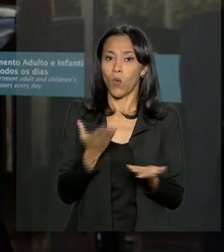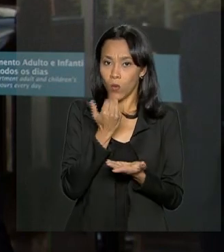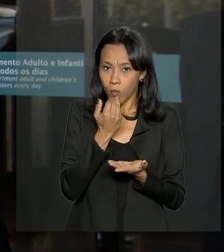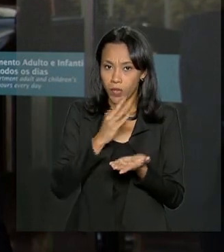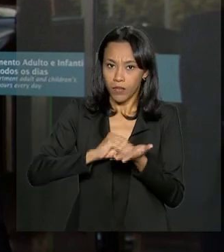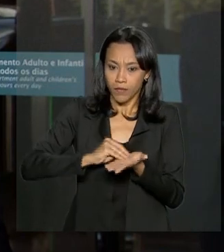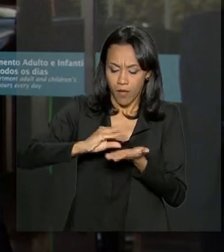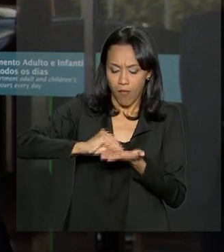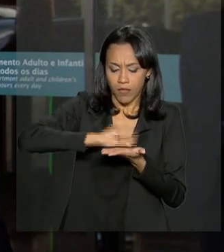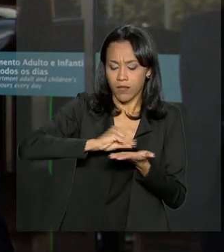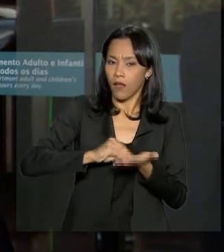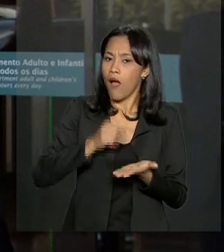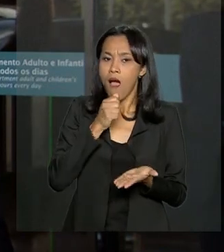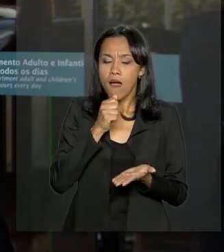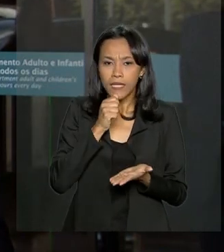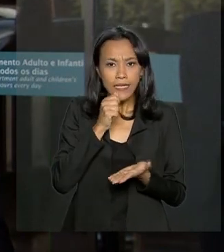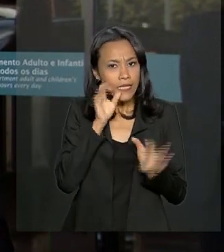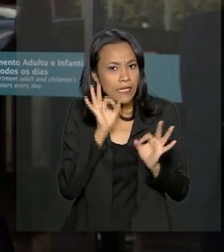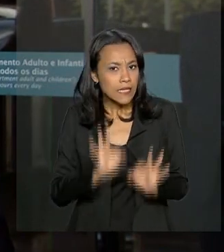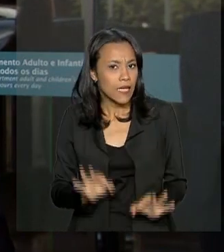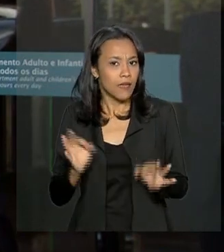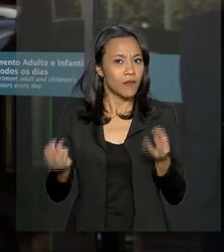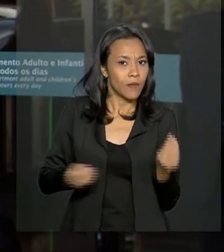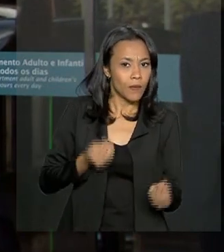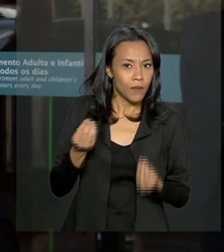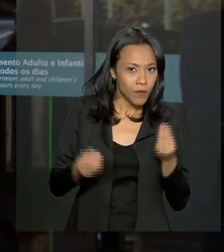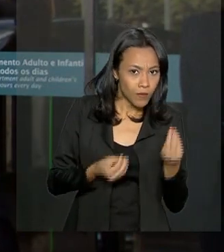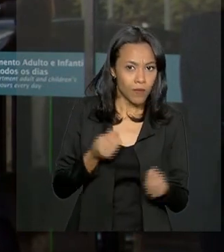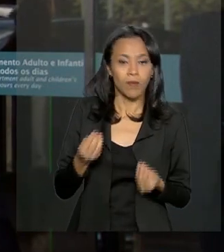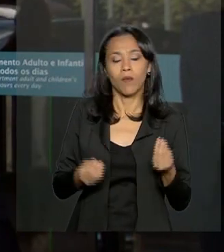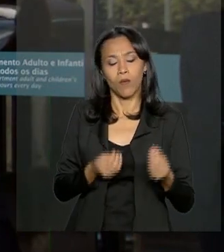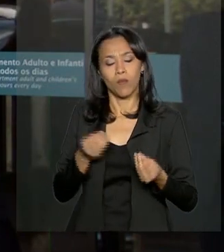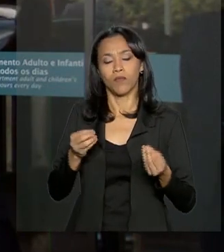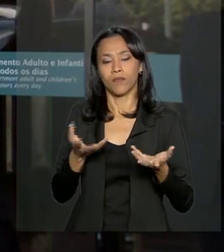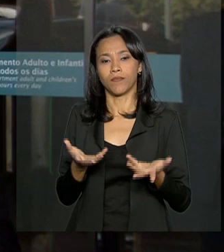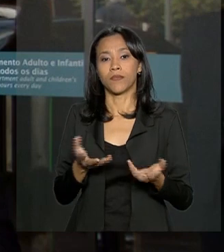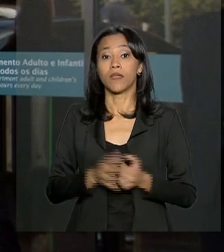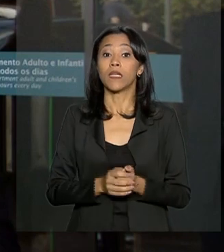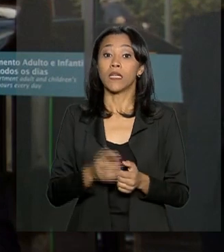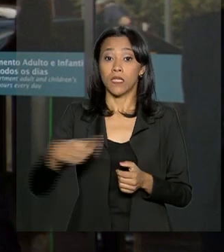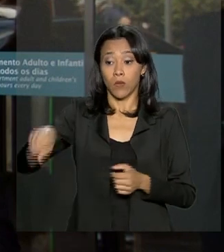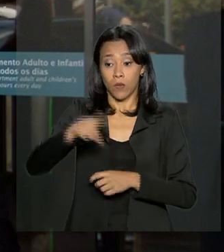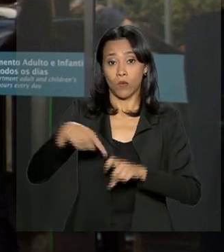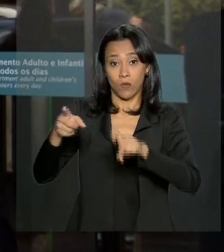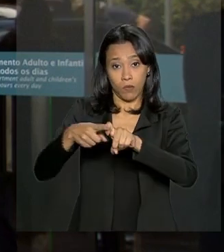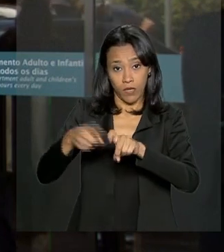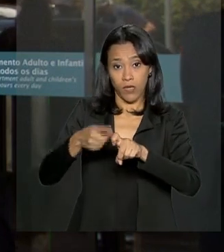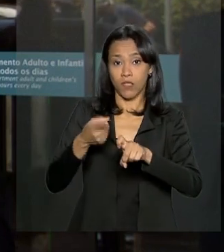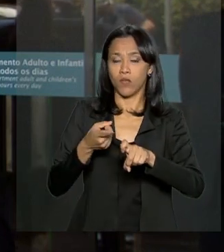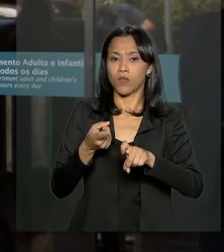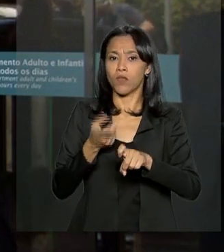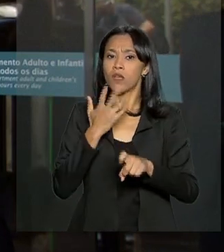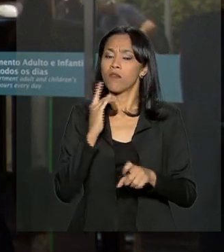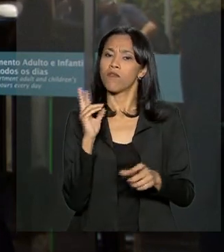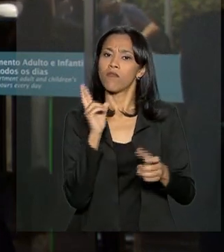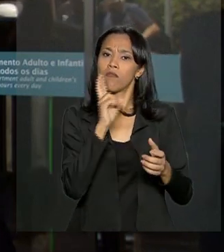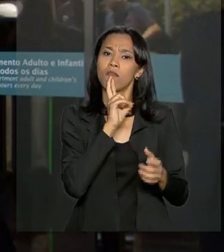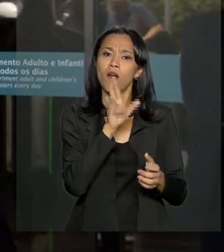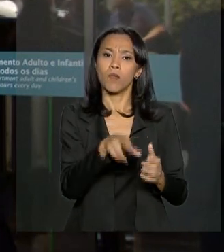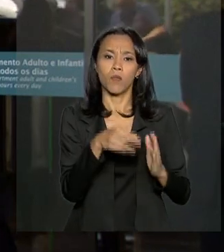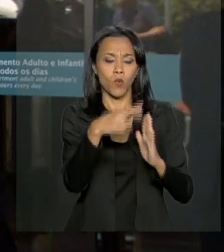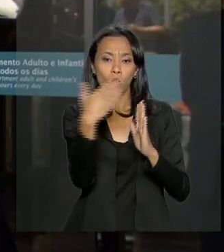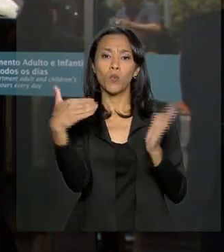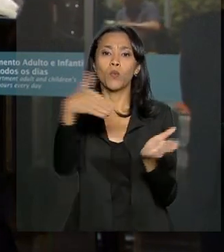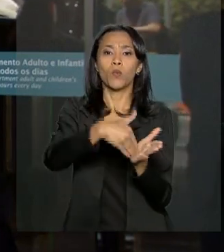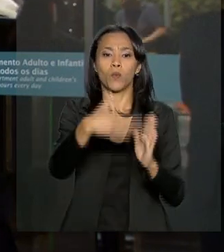ainda não há nenhuma confirmação nesse sentido por parte da equipe médica. Os médicos informaram ainda no último boletim que o quadro